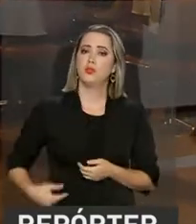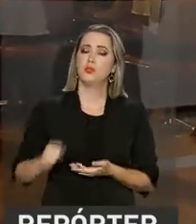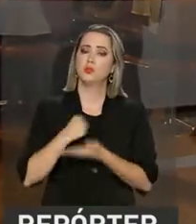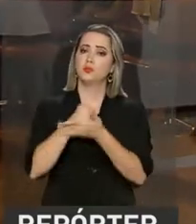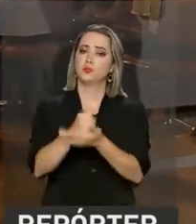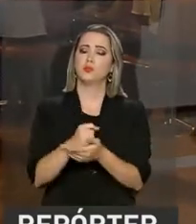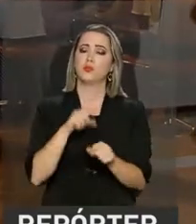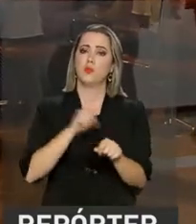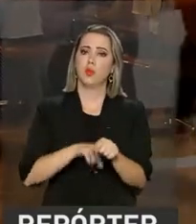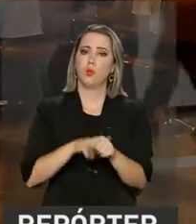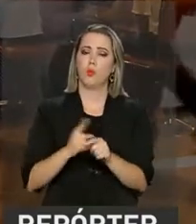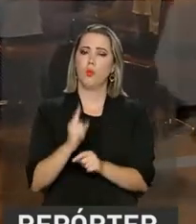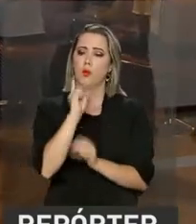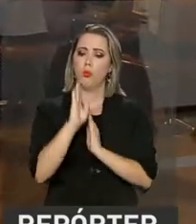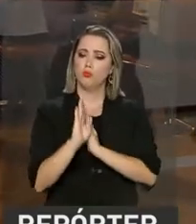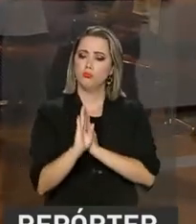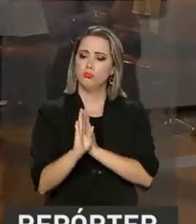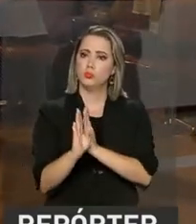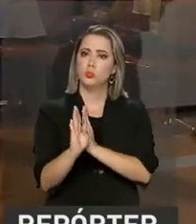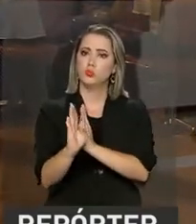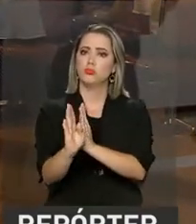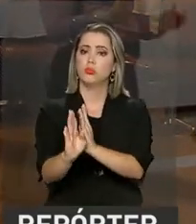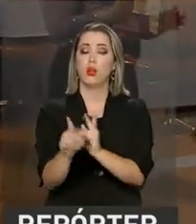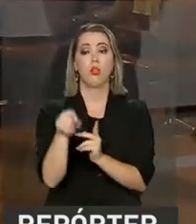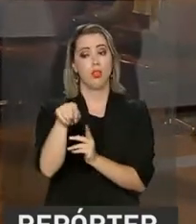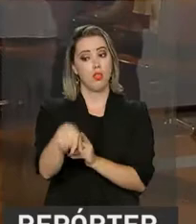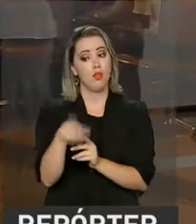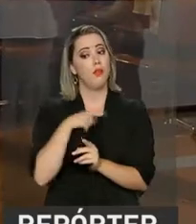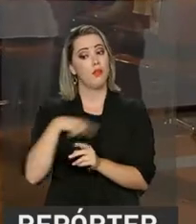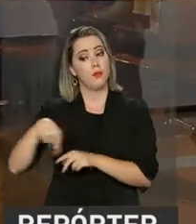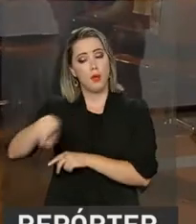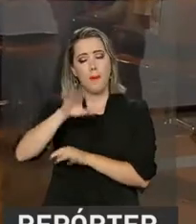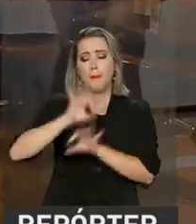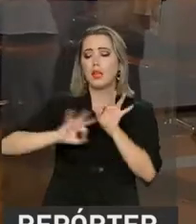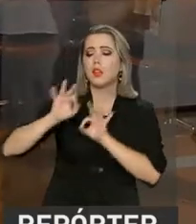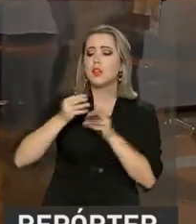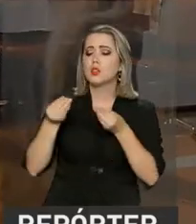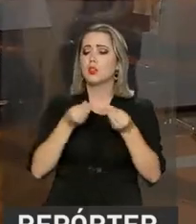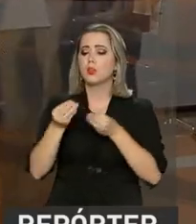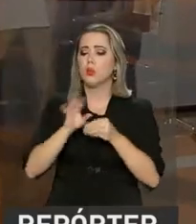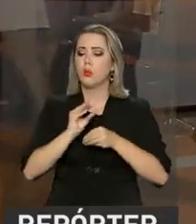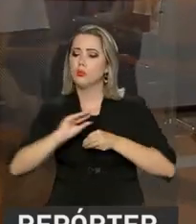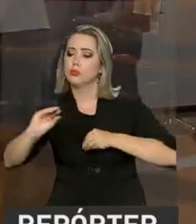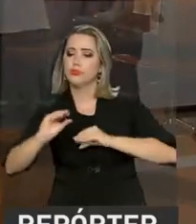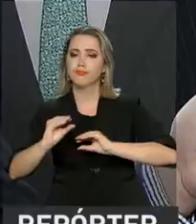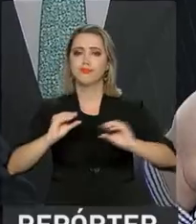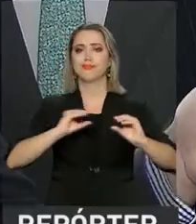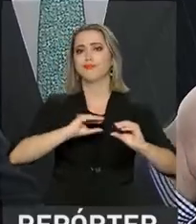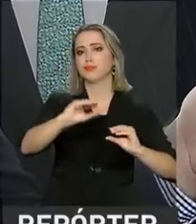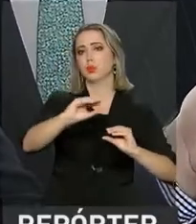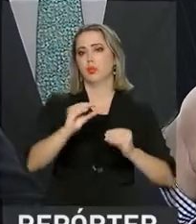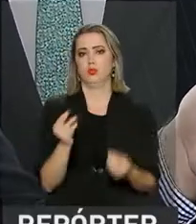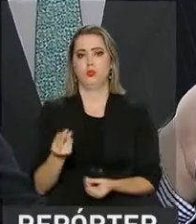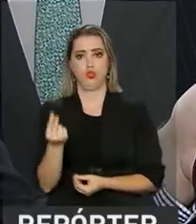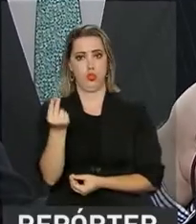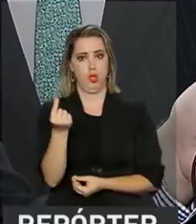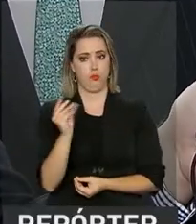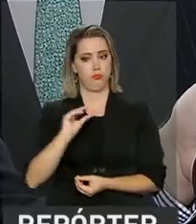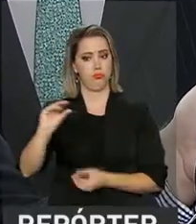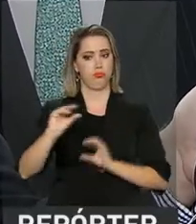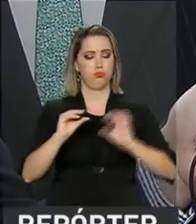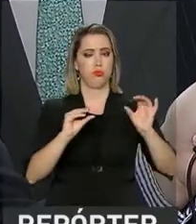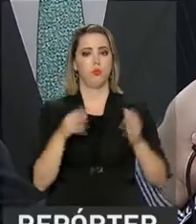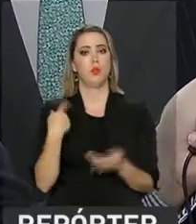organizem uma fila única. É a partir dessas filas que vai ser planejada a distribuição de recursos. Nós estamos propondo 40